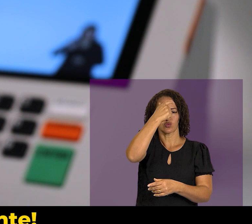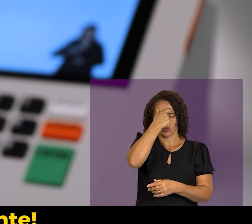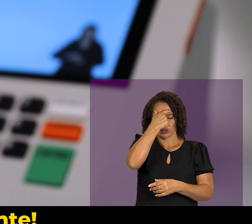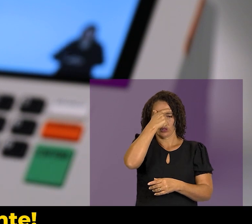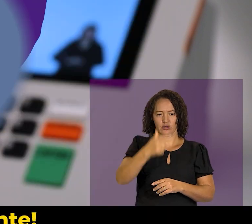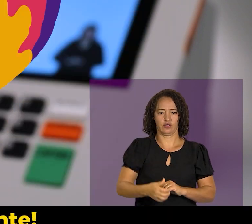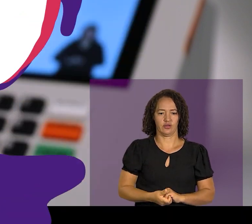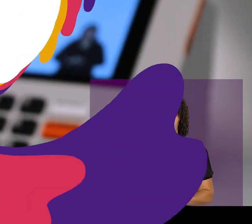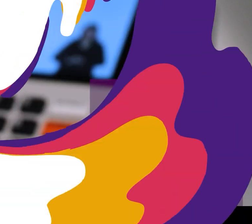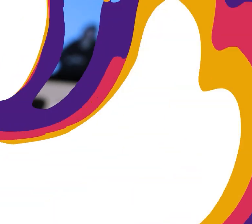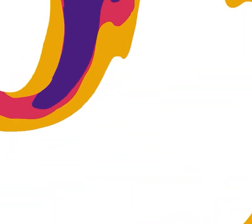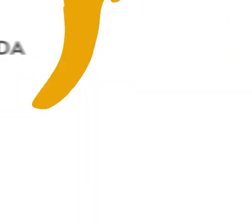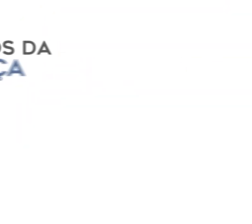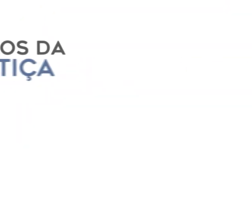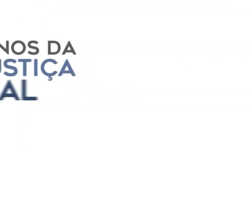consciente.